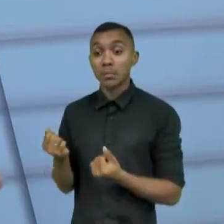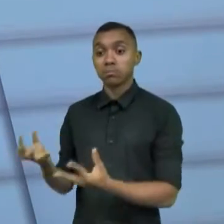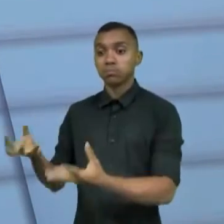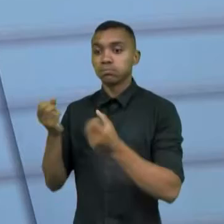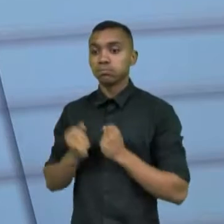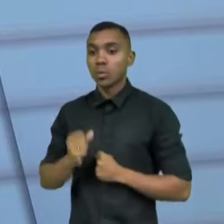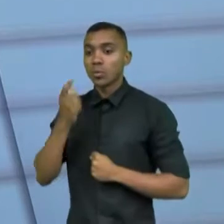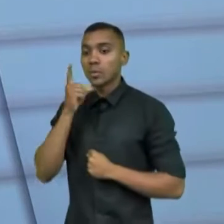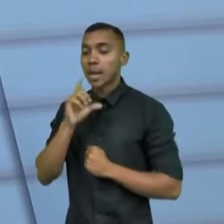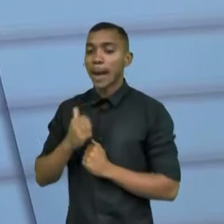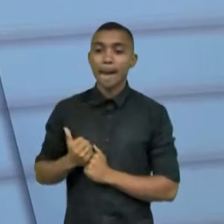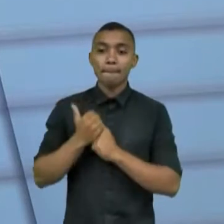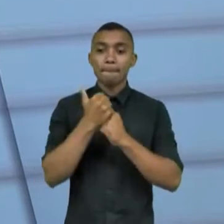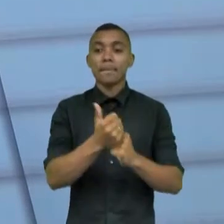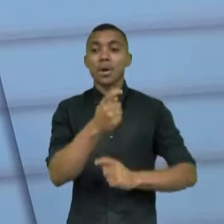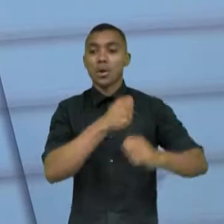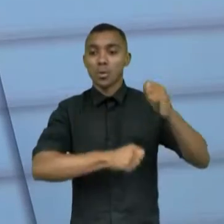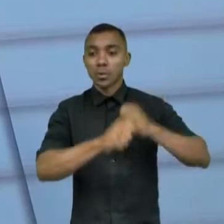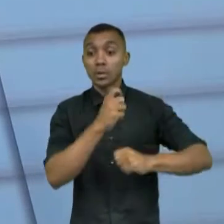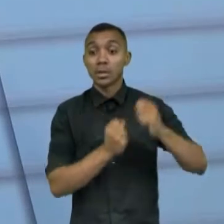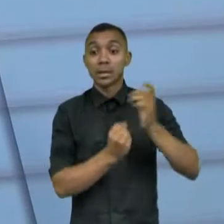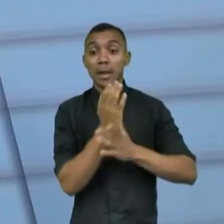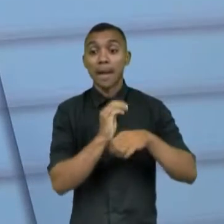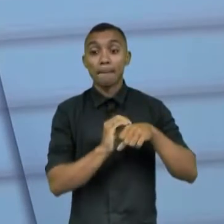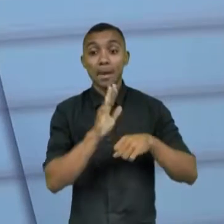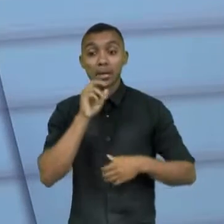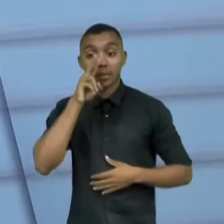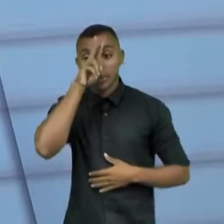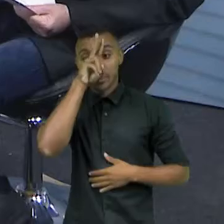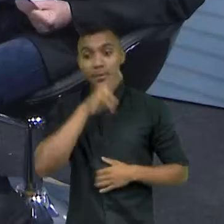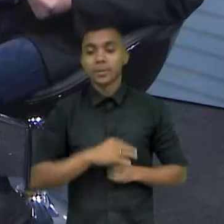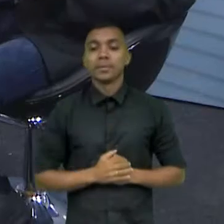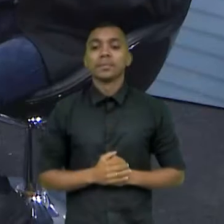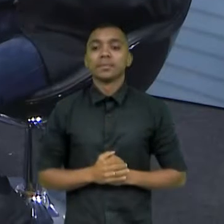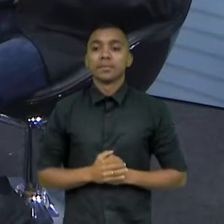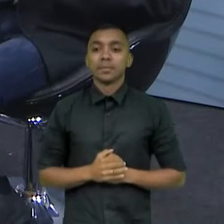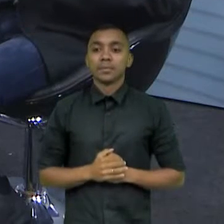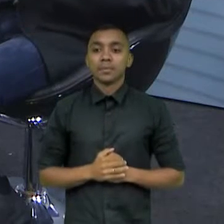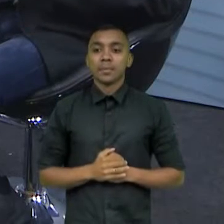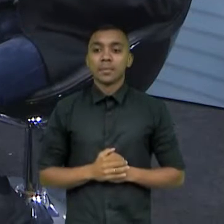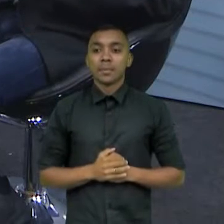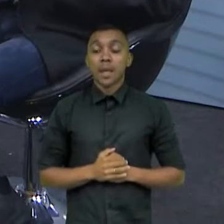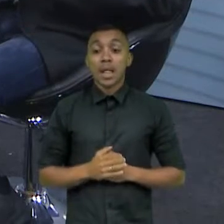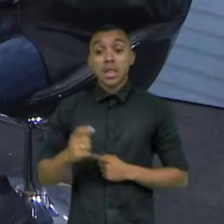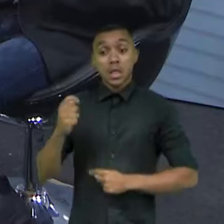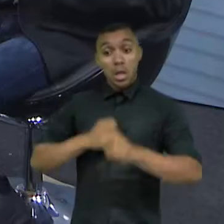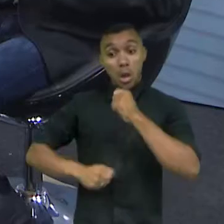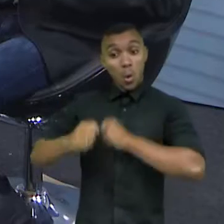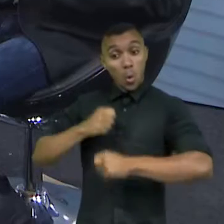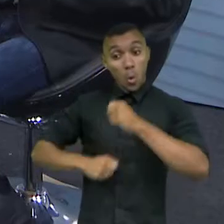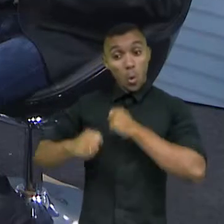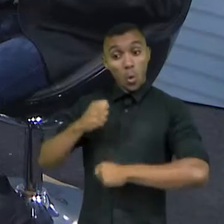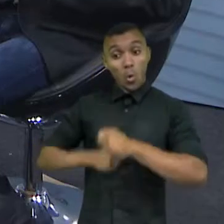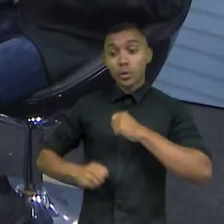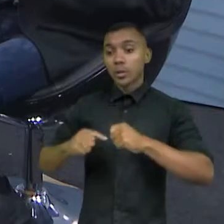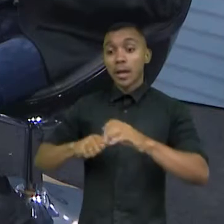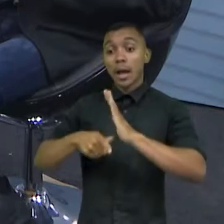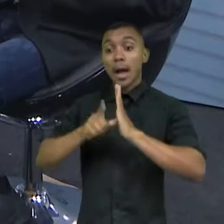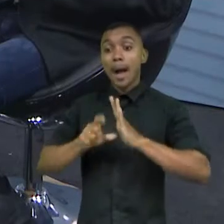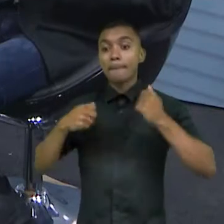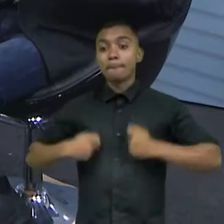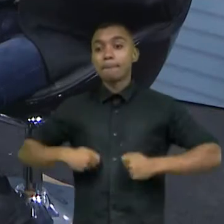apoiar os negócios que vão nascer e que vão se fortalecer. Muito bem. Agora, os negócios têm que, necessariamente, estarem